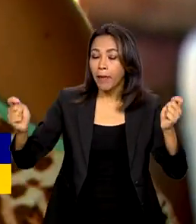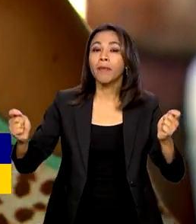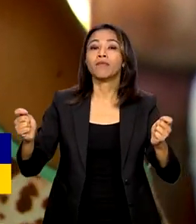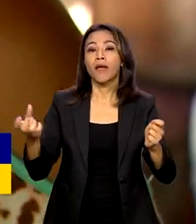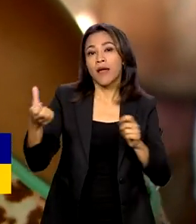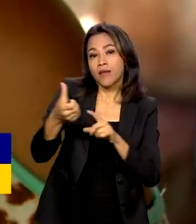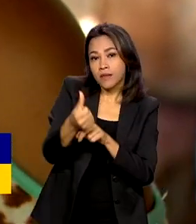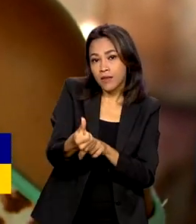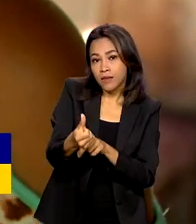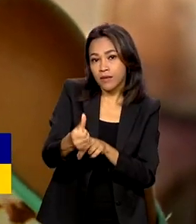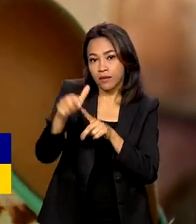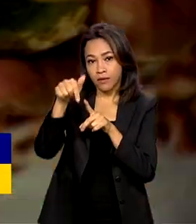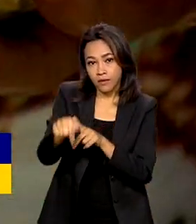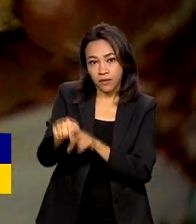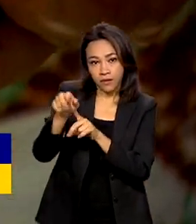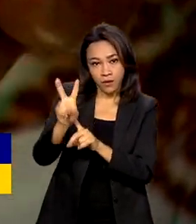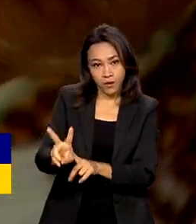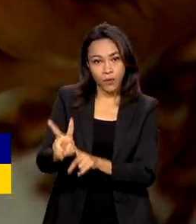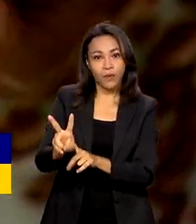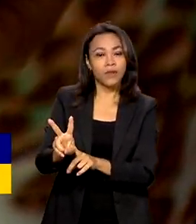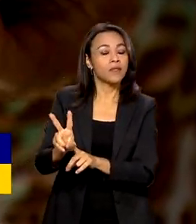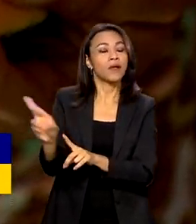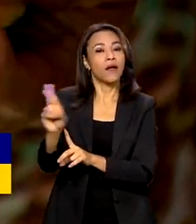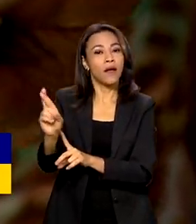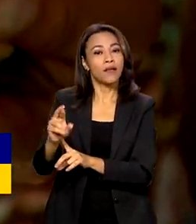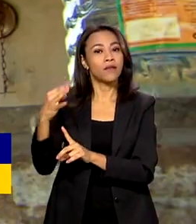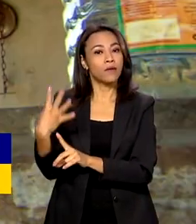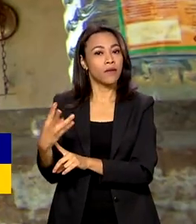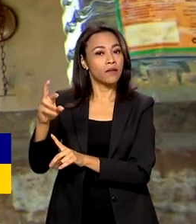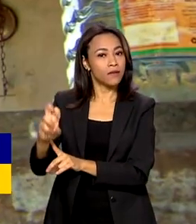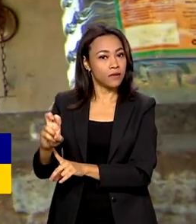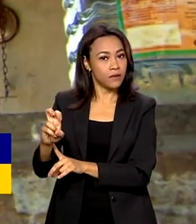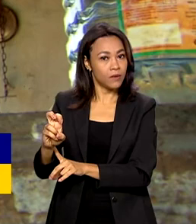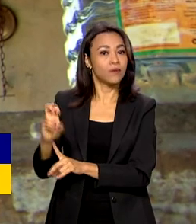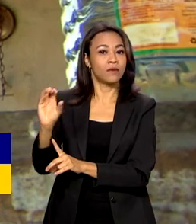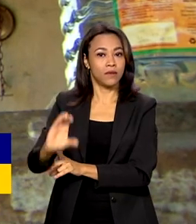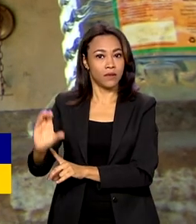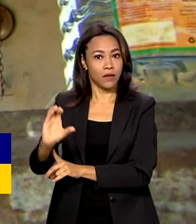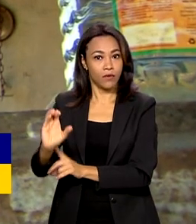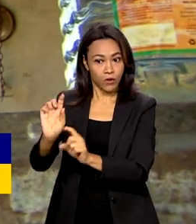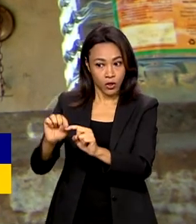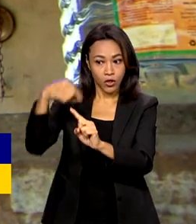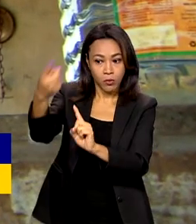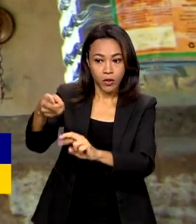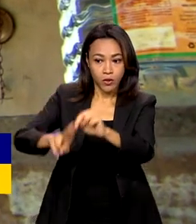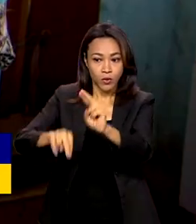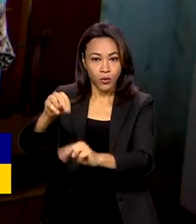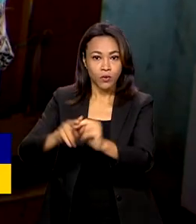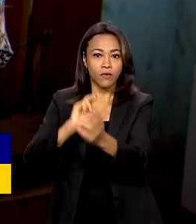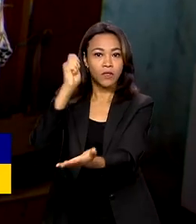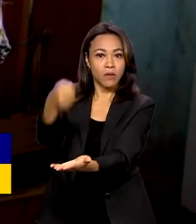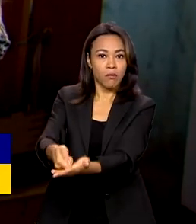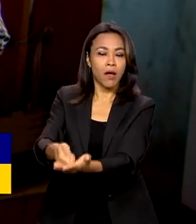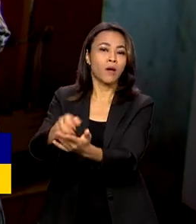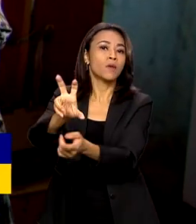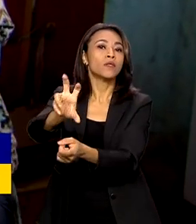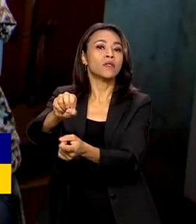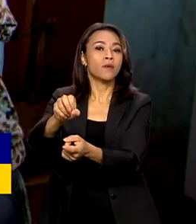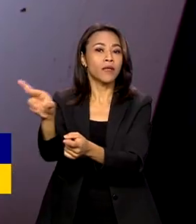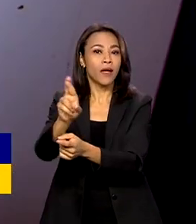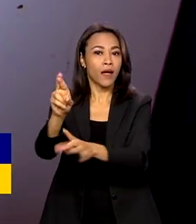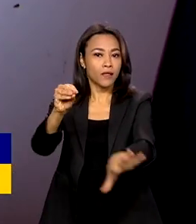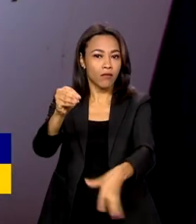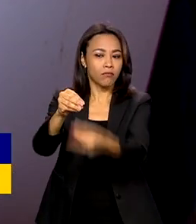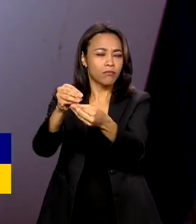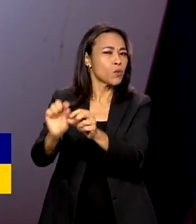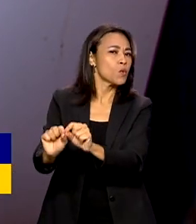672 reais e 45 centavos. E a partir de junho, será pago também 50 reais extras